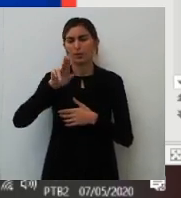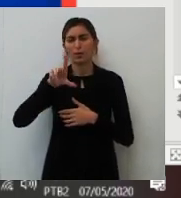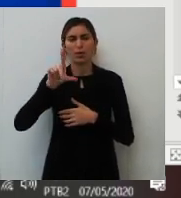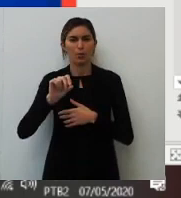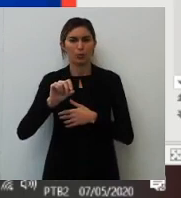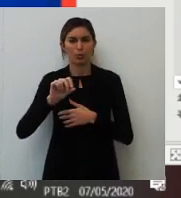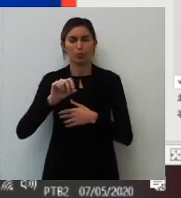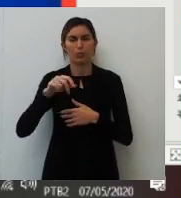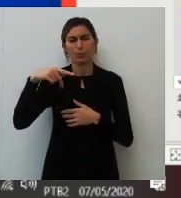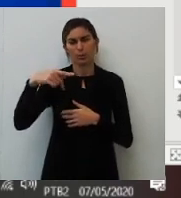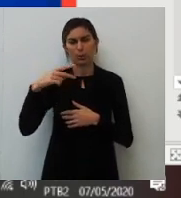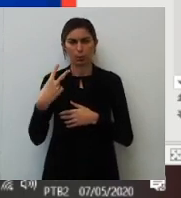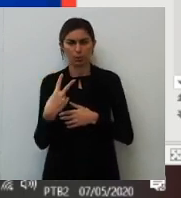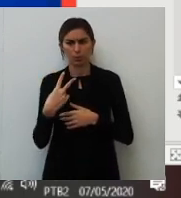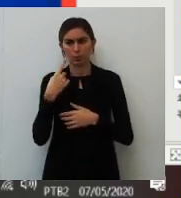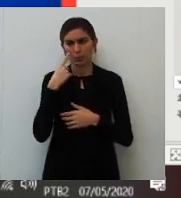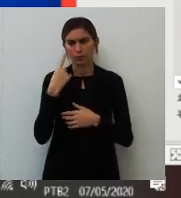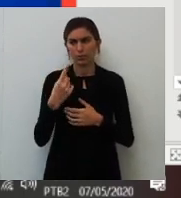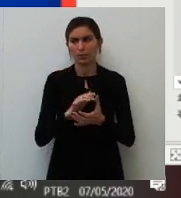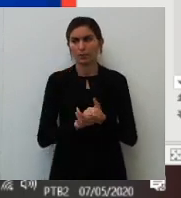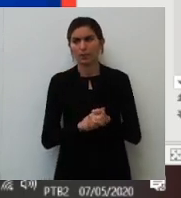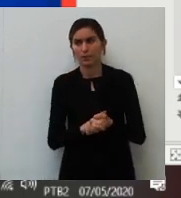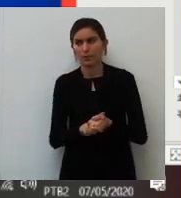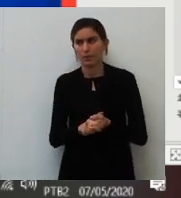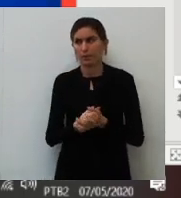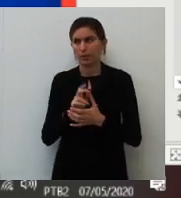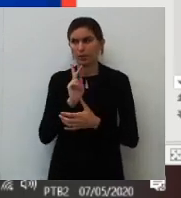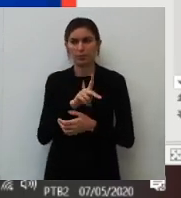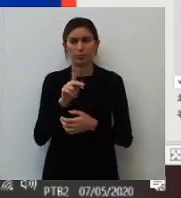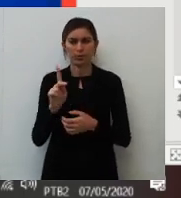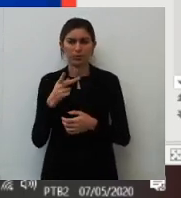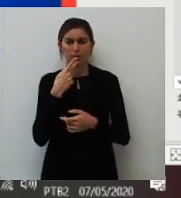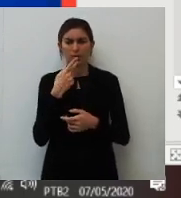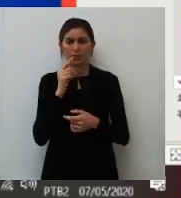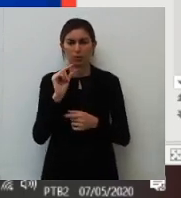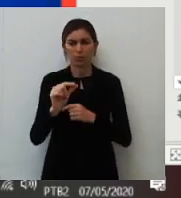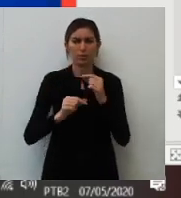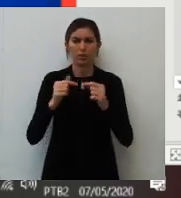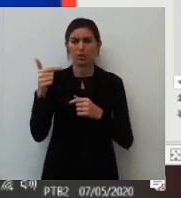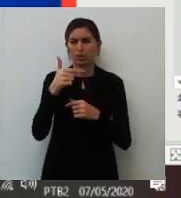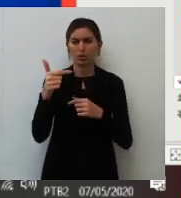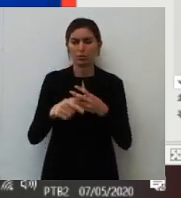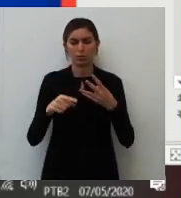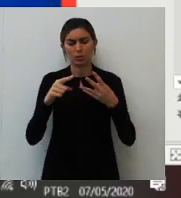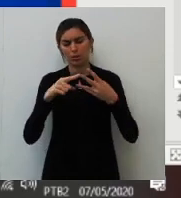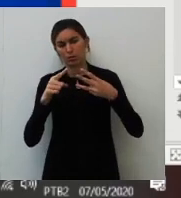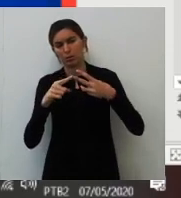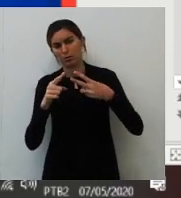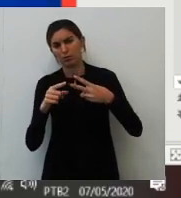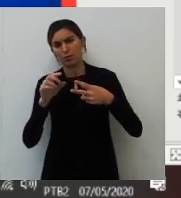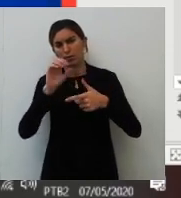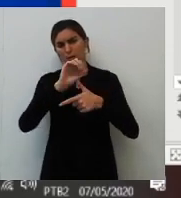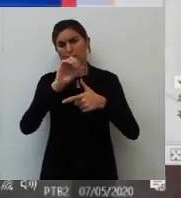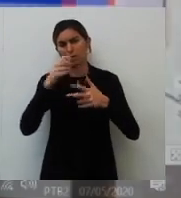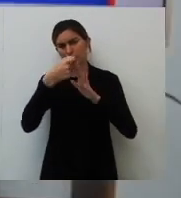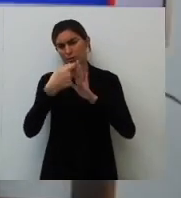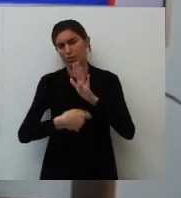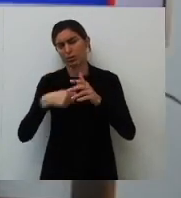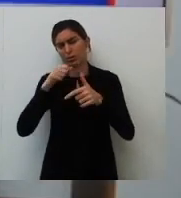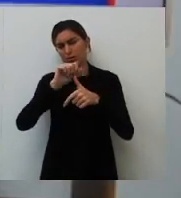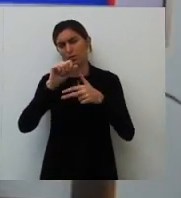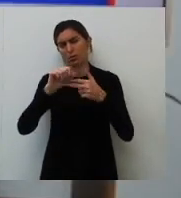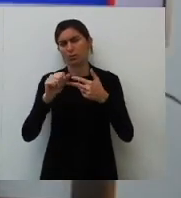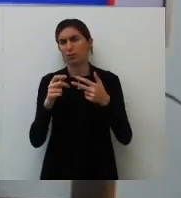Paulo P2. Paulo P2. Professor, fale um pouco da segunda competência da redação do Enem. Vou falar agora.